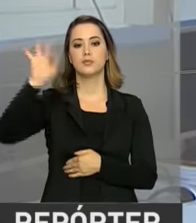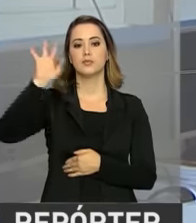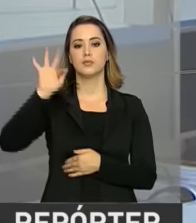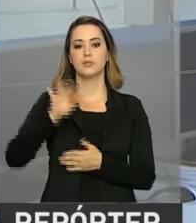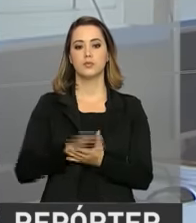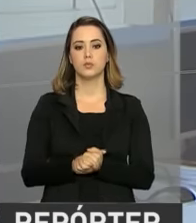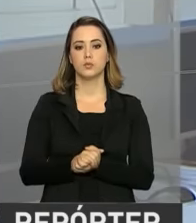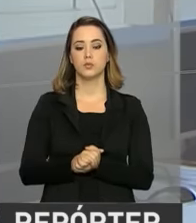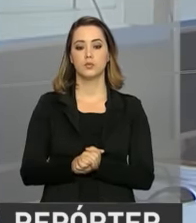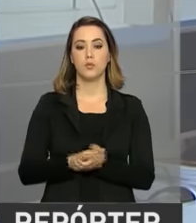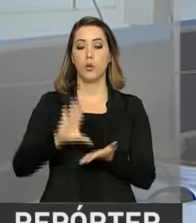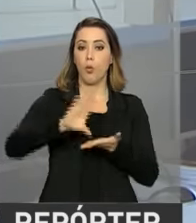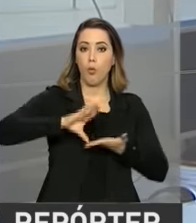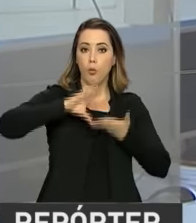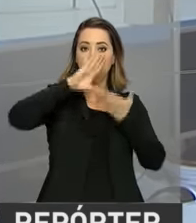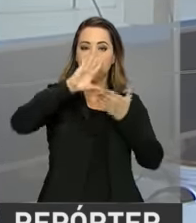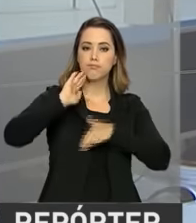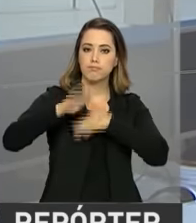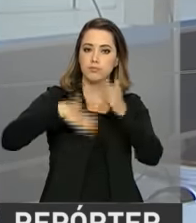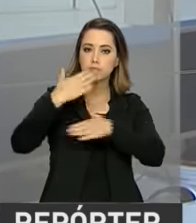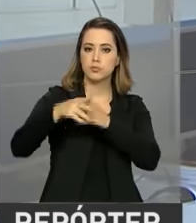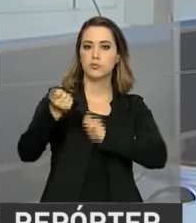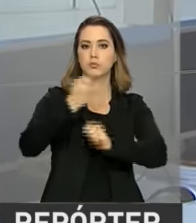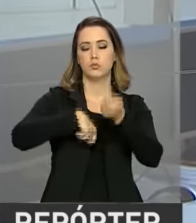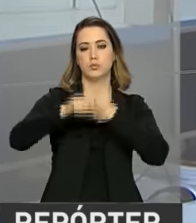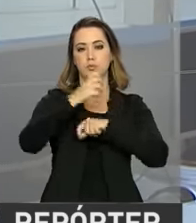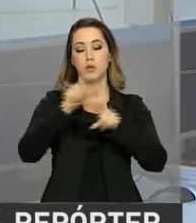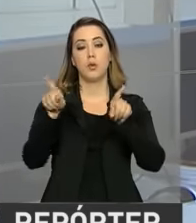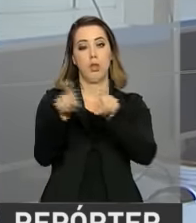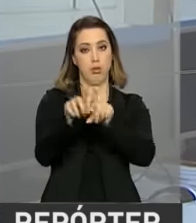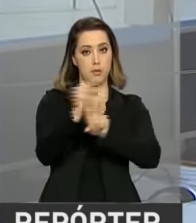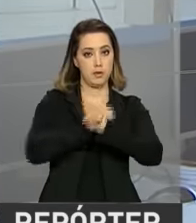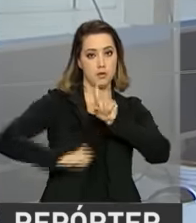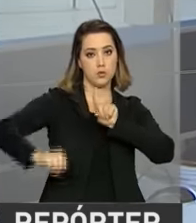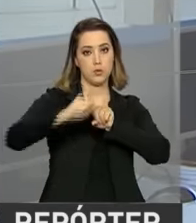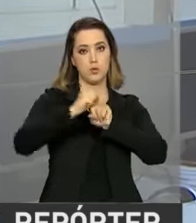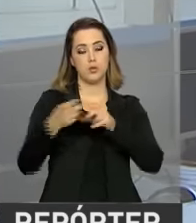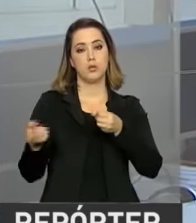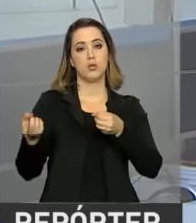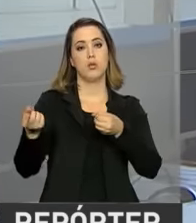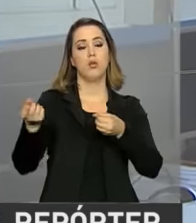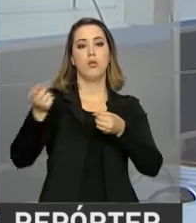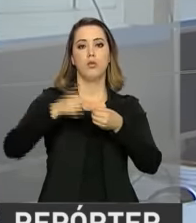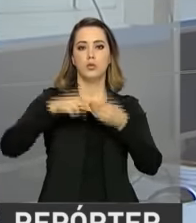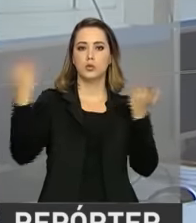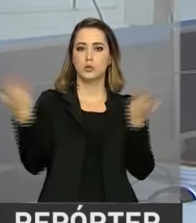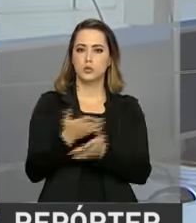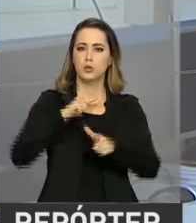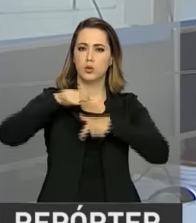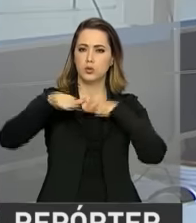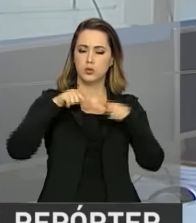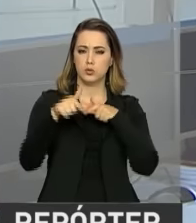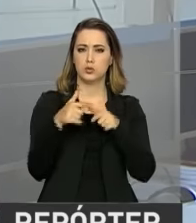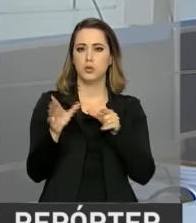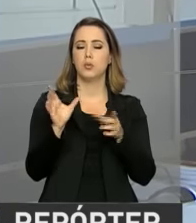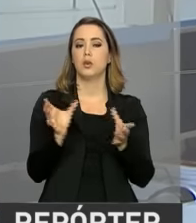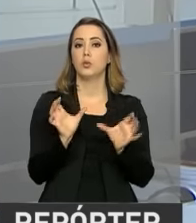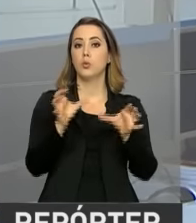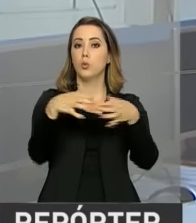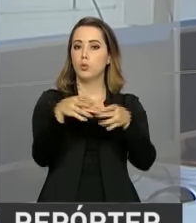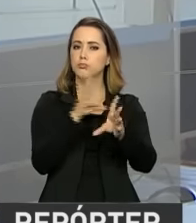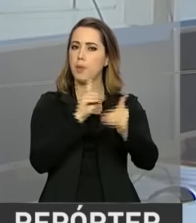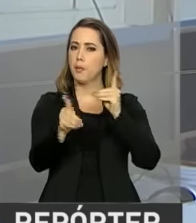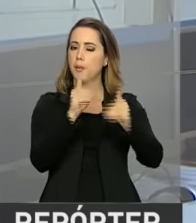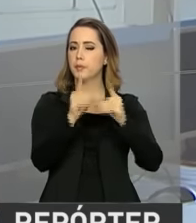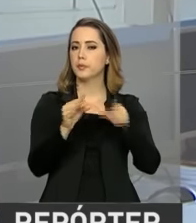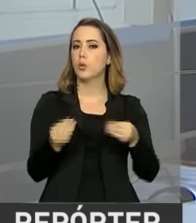O Conselho de Desenvolvimento Econômico e Social voltou hoje às atividades. O grupo vai discutir ideias que levem à retomada